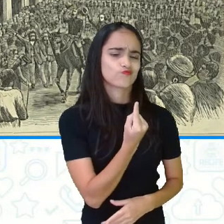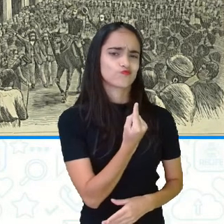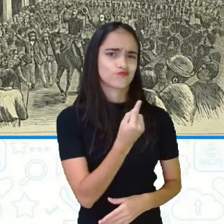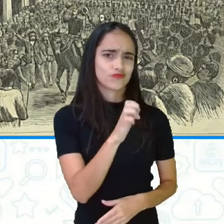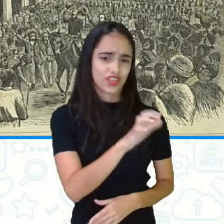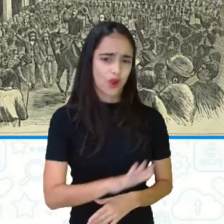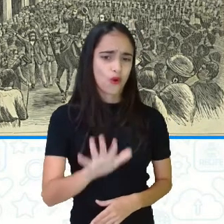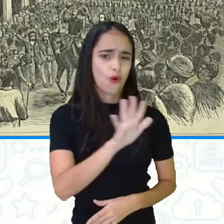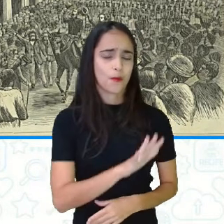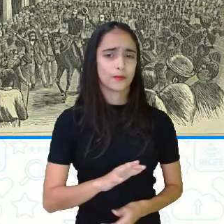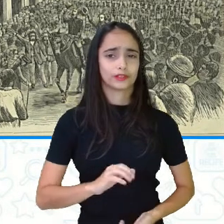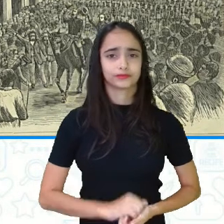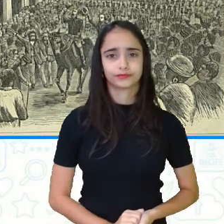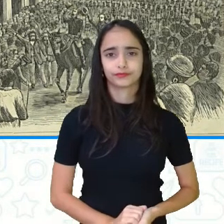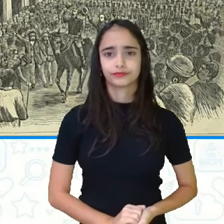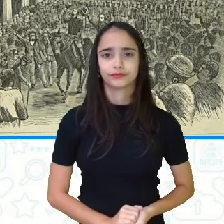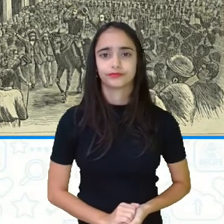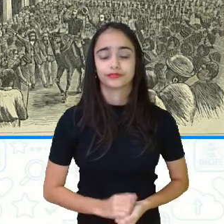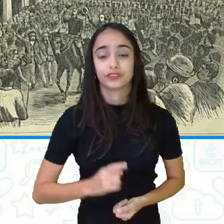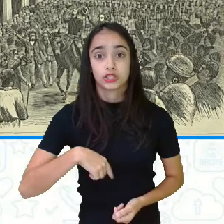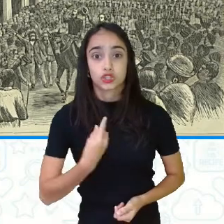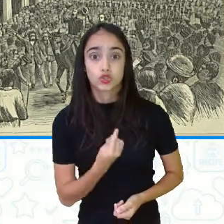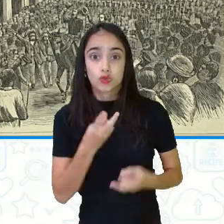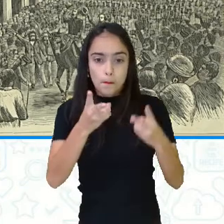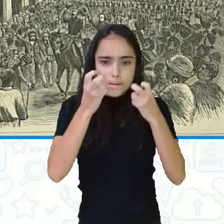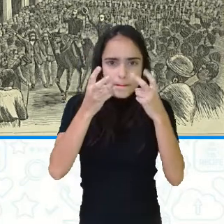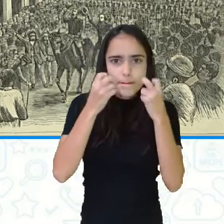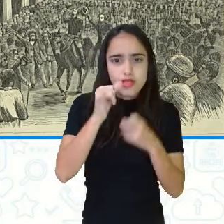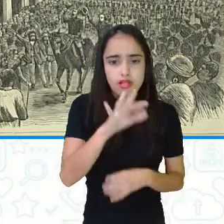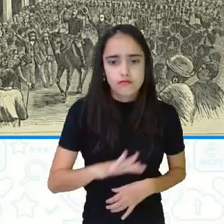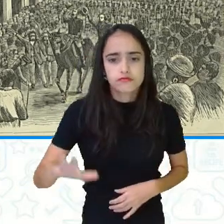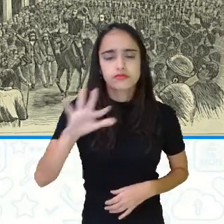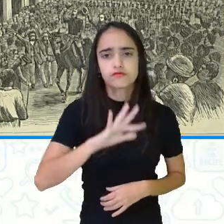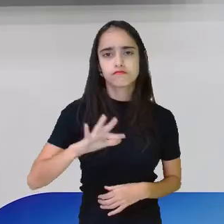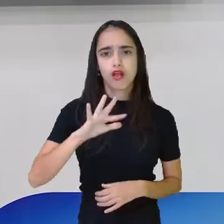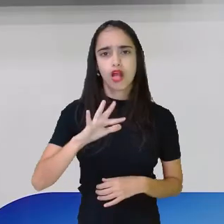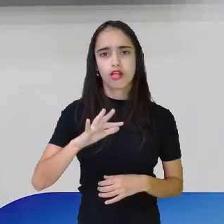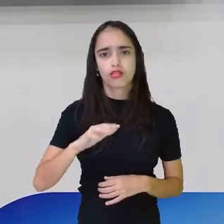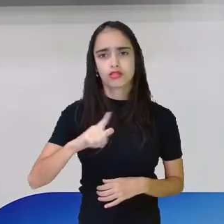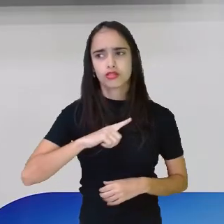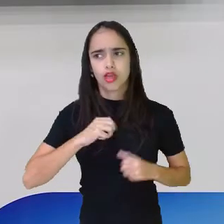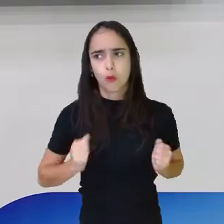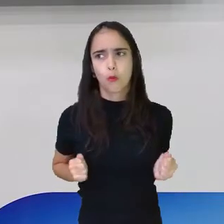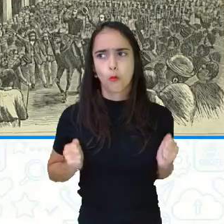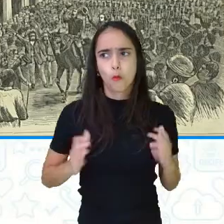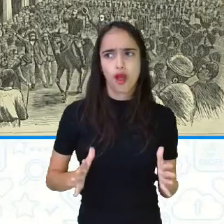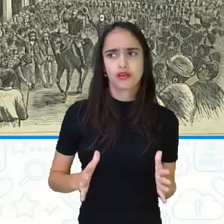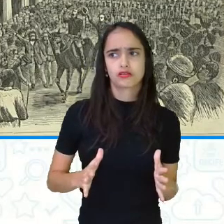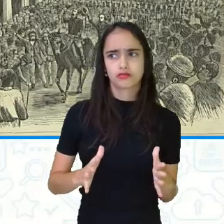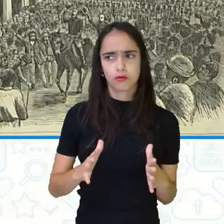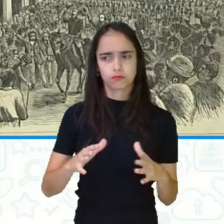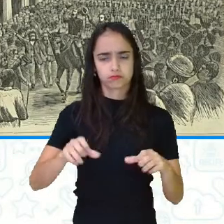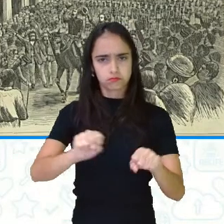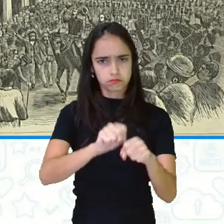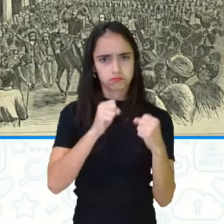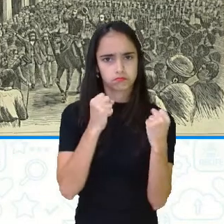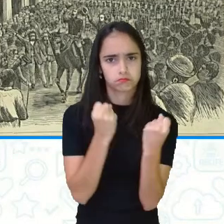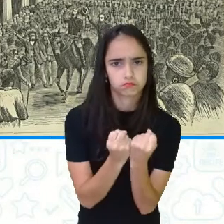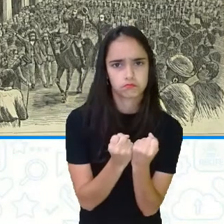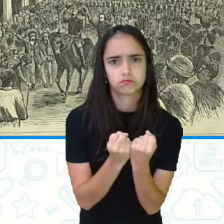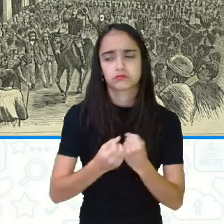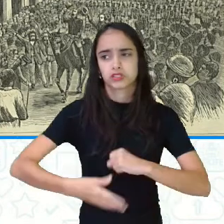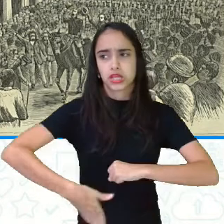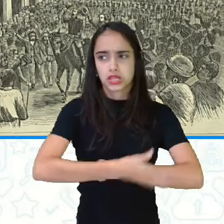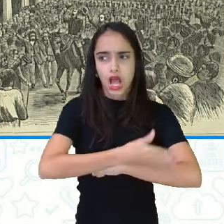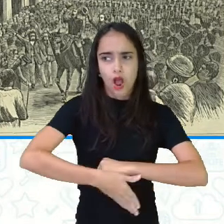Então, aqui a gente está vendo uma gravura, que está mostrando a voação popular ao Marechal Deodoro da Fonseca, na Rua do Ouvidou,